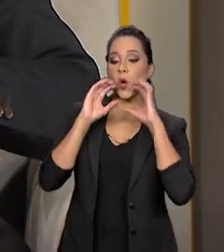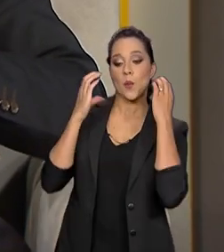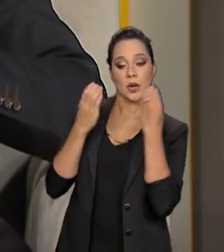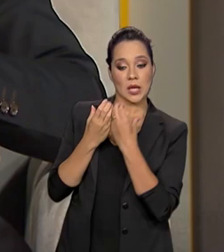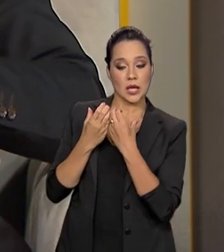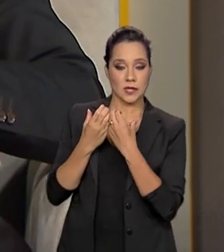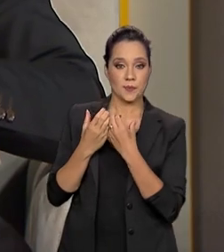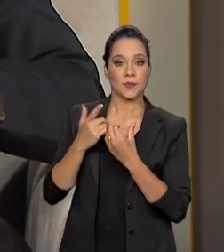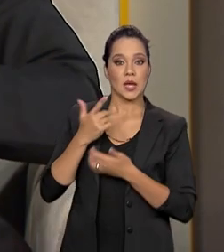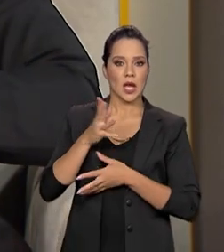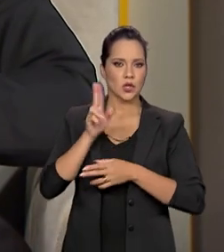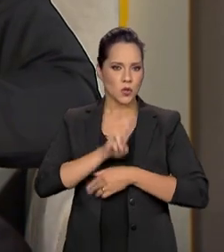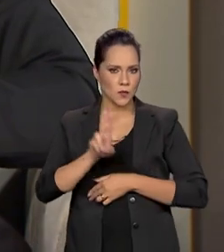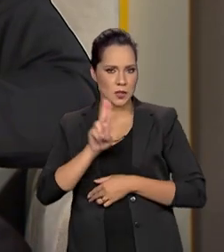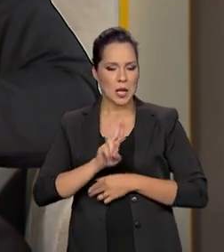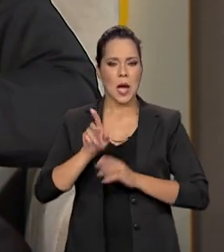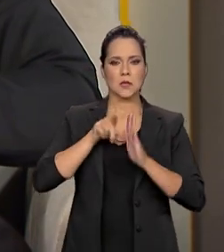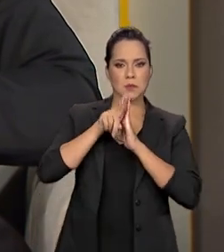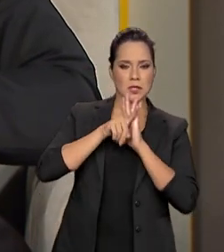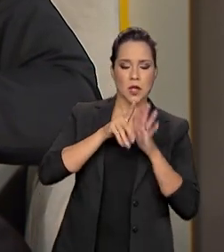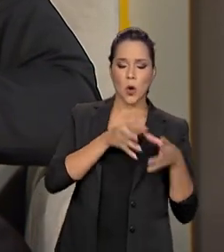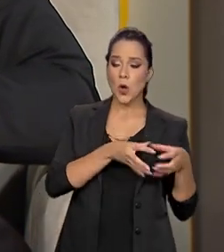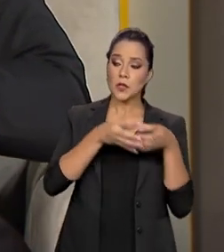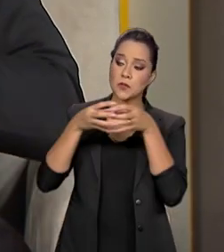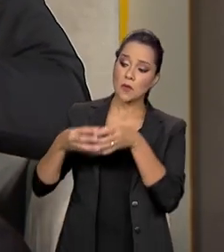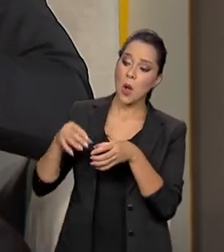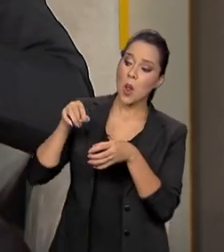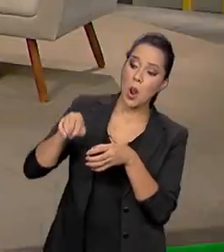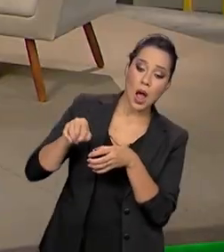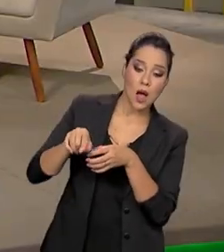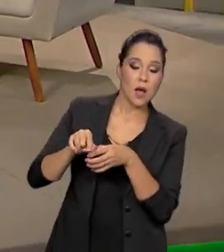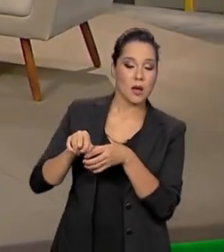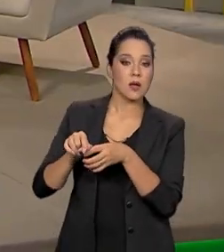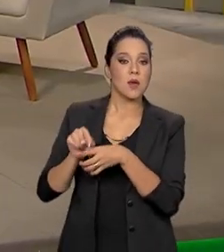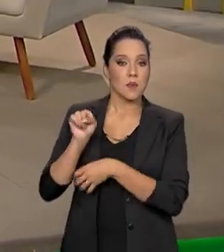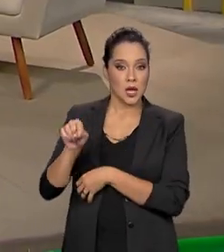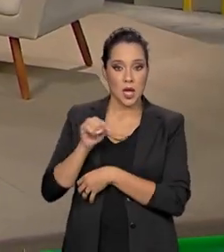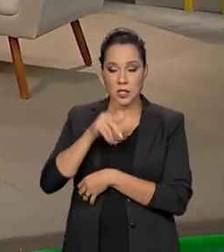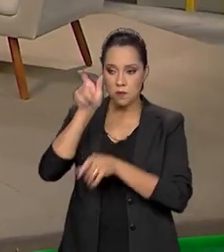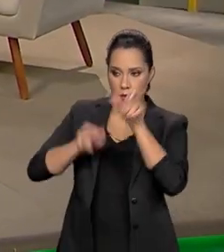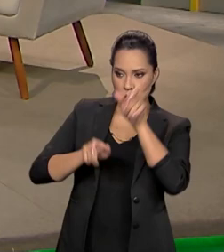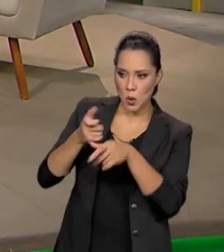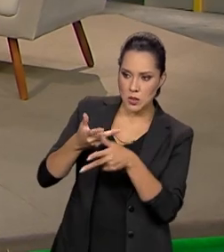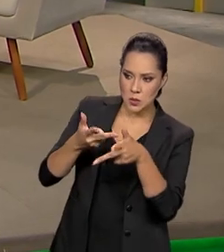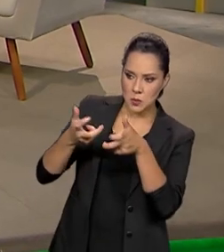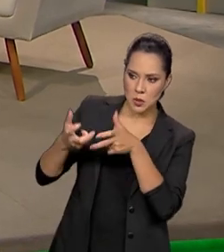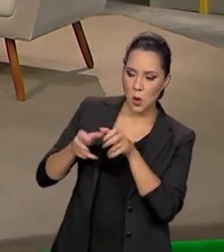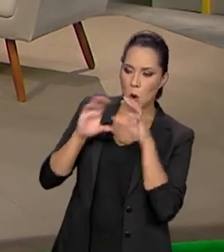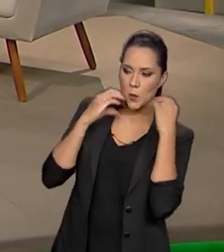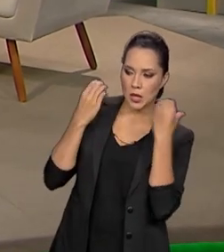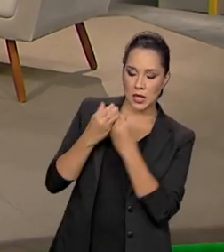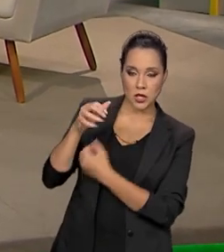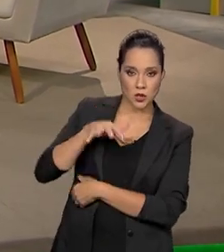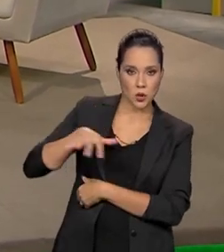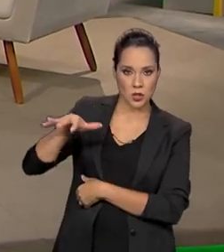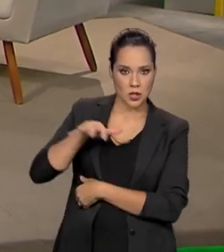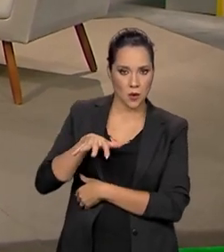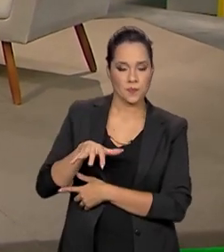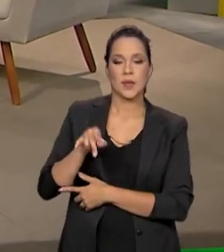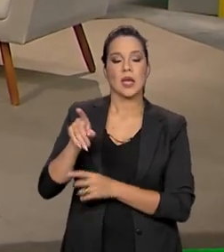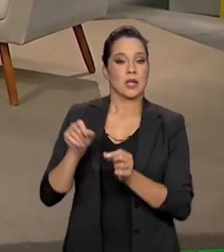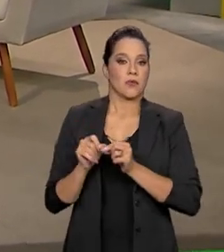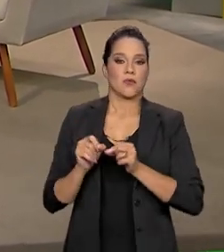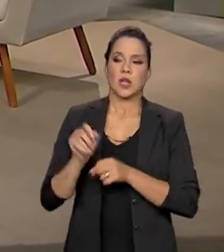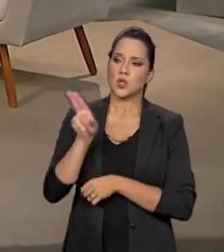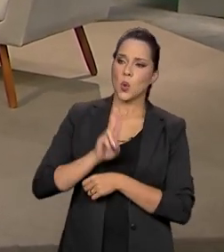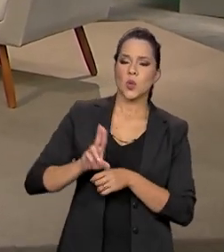levamos as universidades, os pesquisadores, para fazer com que esses exploradores, essa comunidade local que faz